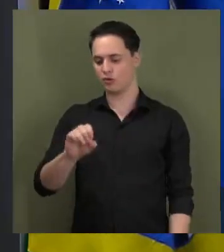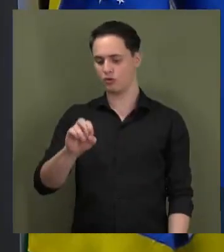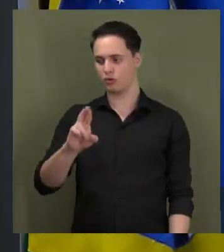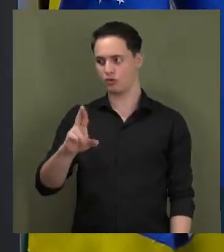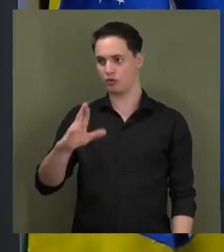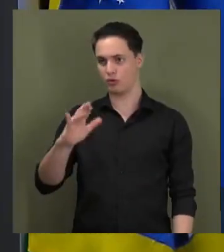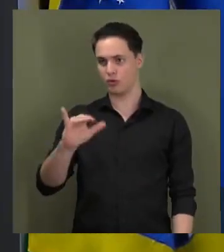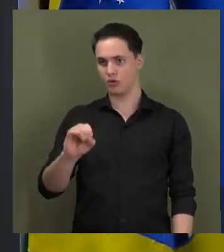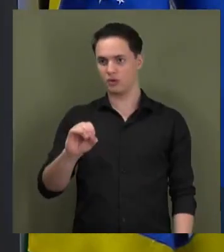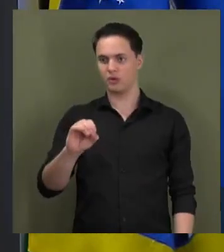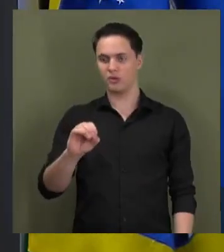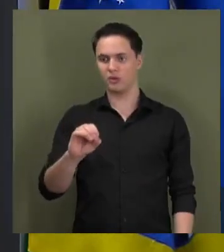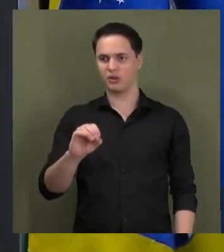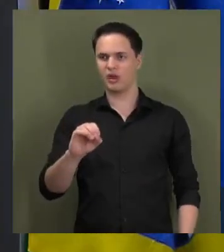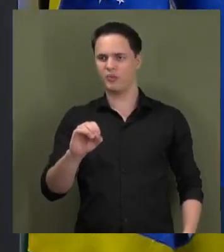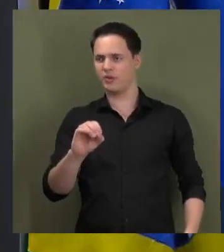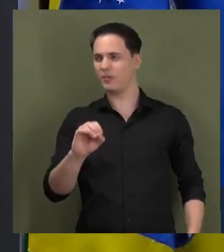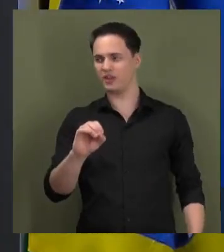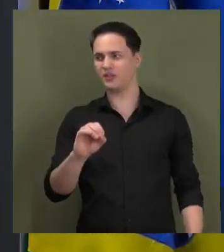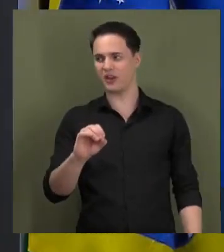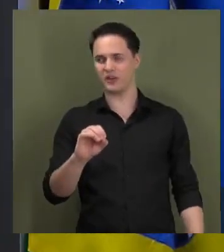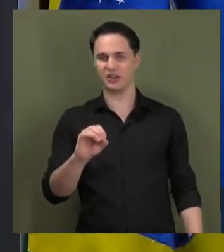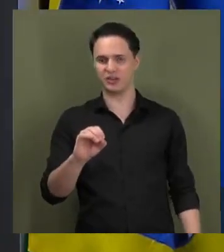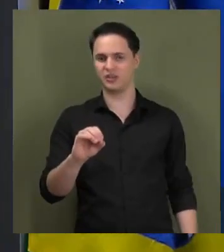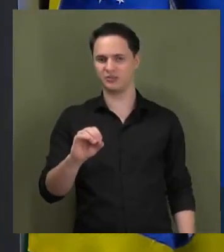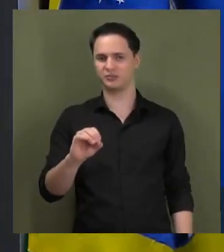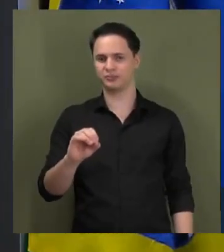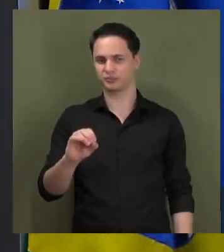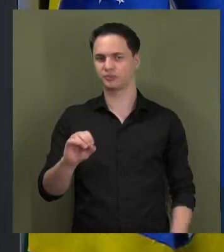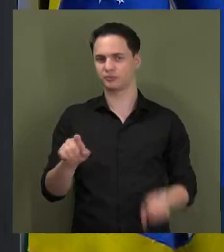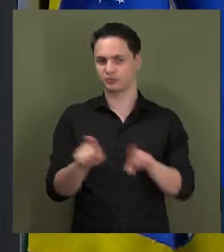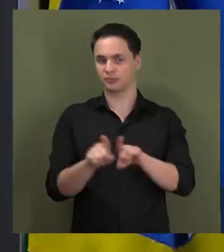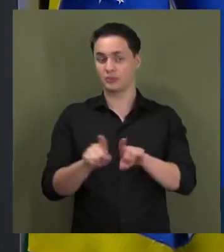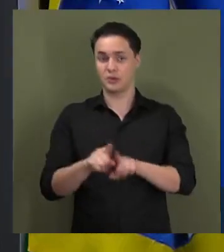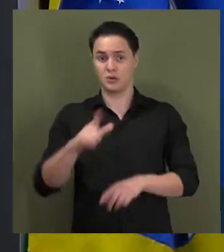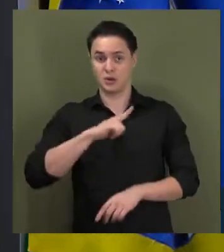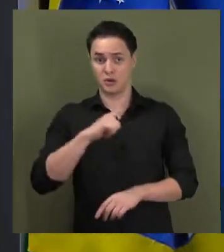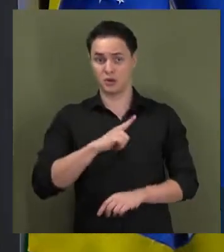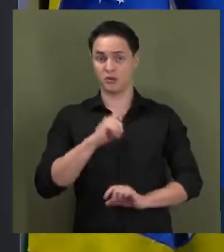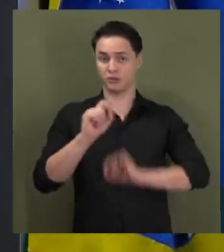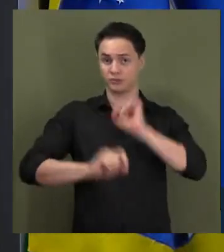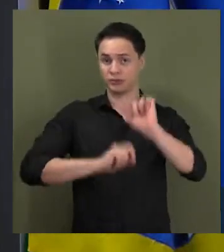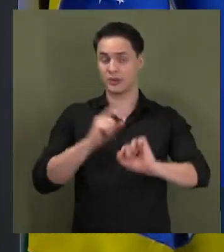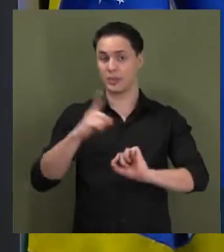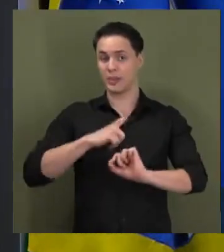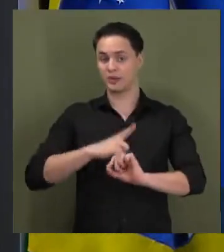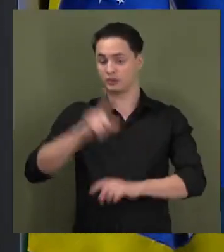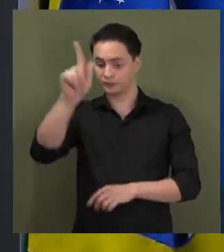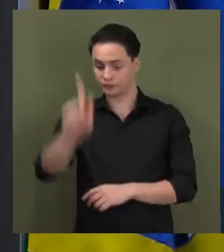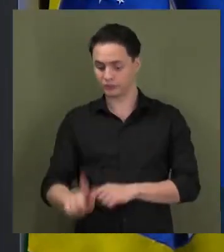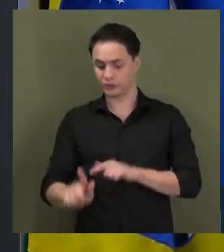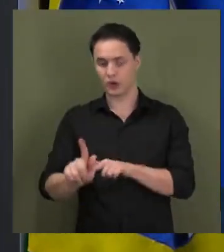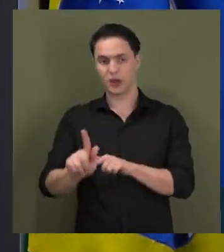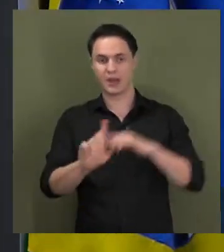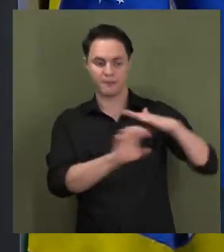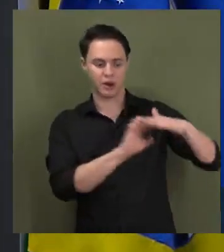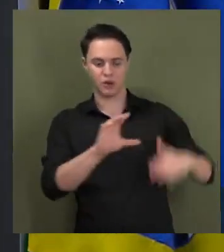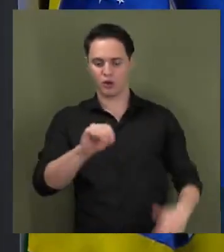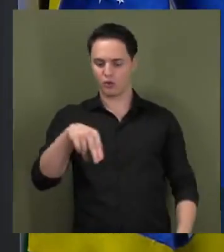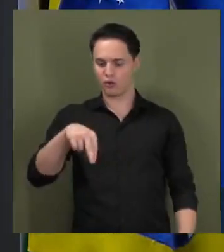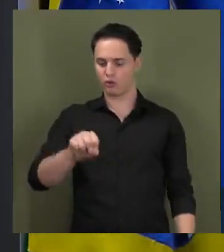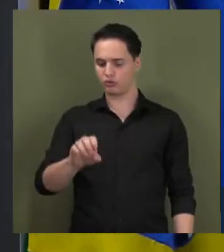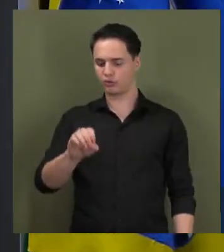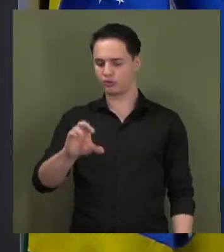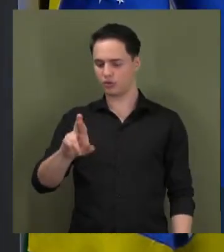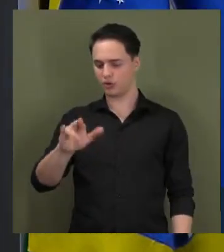Tentamos, então, pelo menos, a convocação de Carlos Gabas, o gerente do consórcio nordeste, e